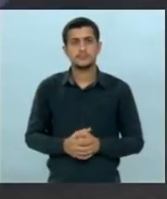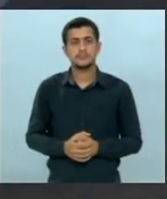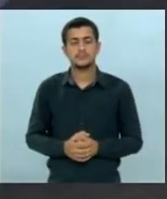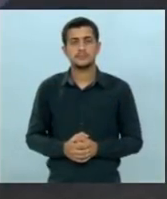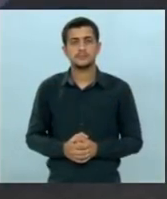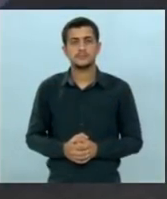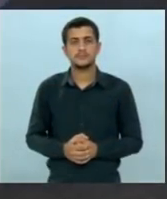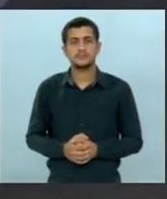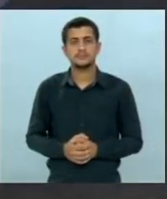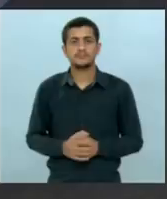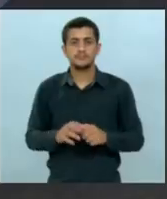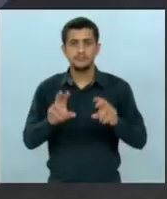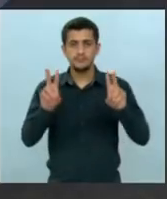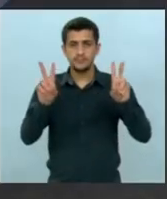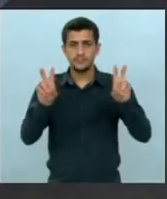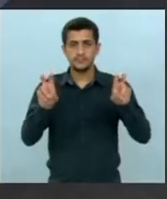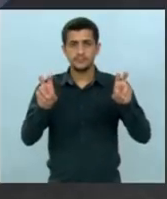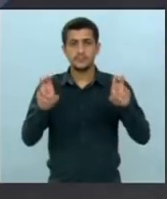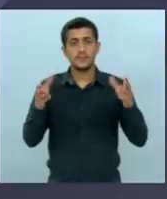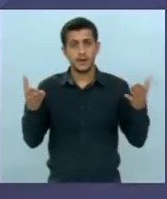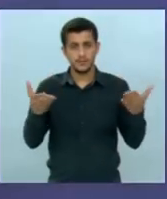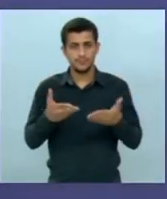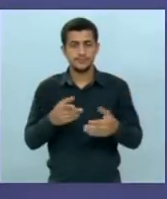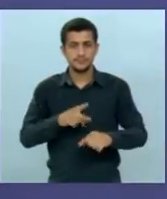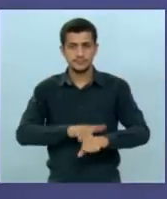o tema neste momento